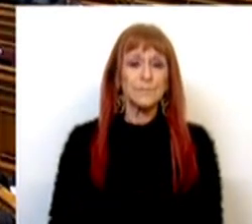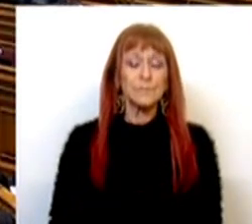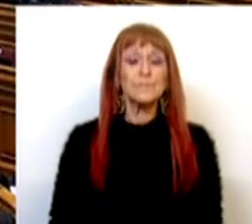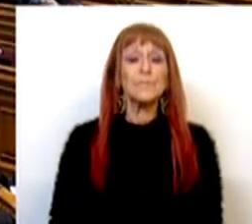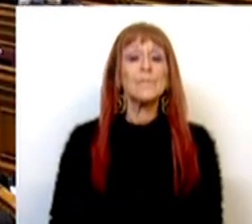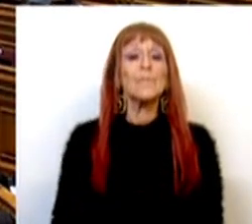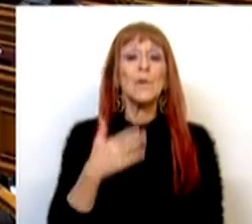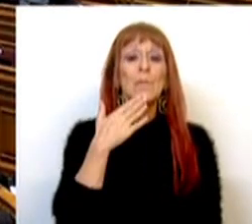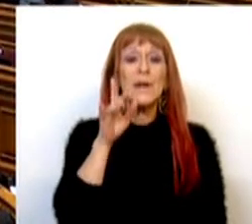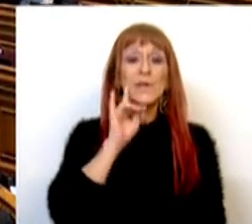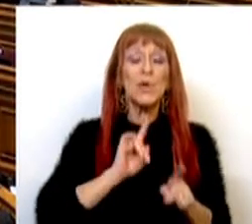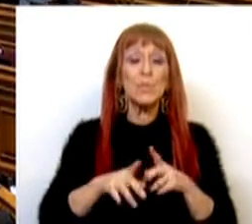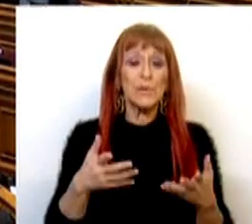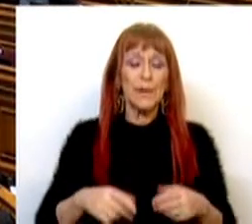Muito obrigada, Sra. Deputada.